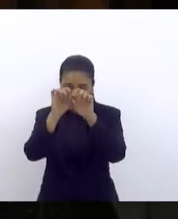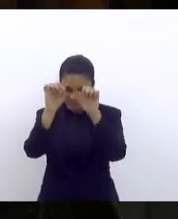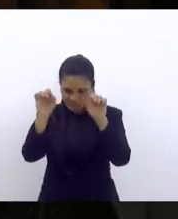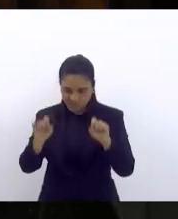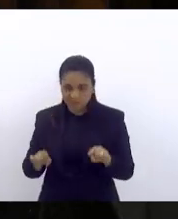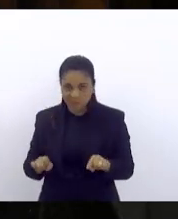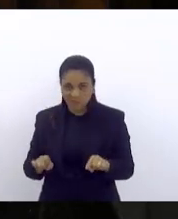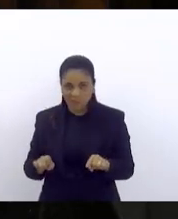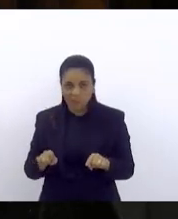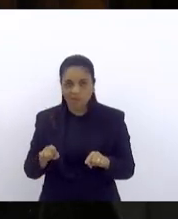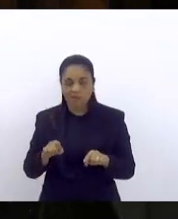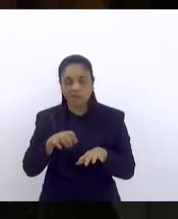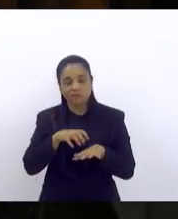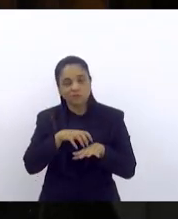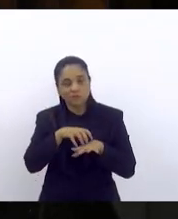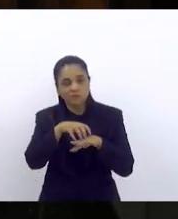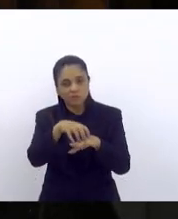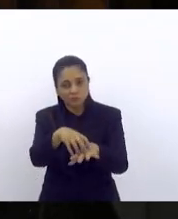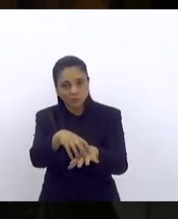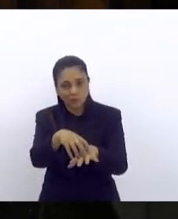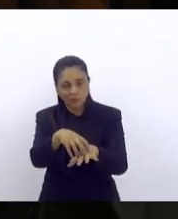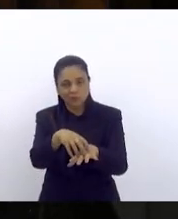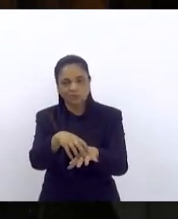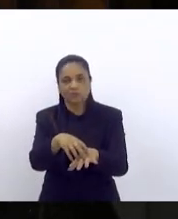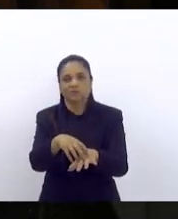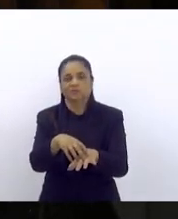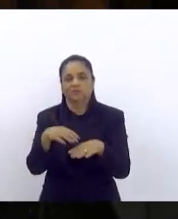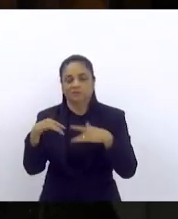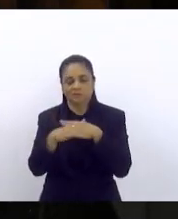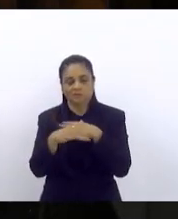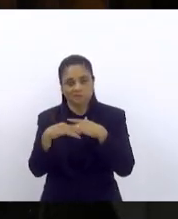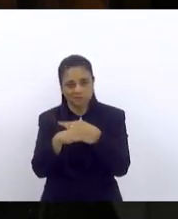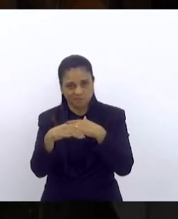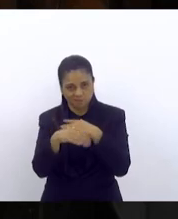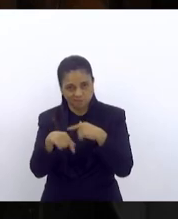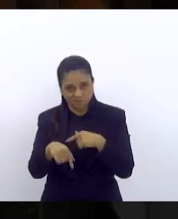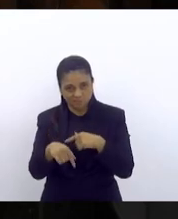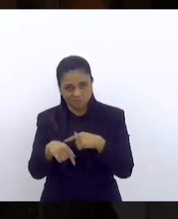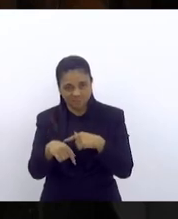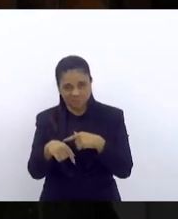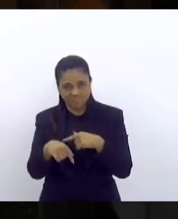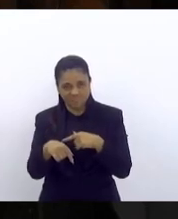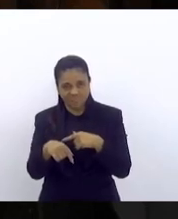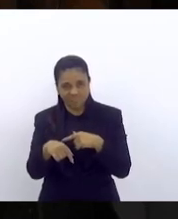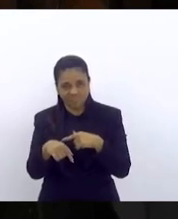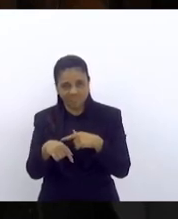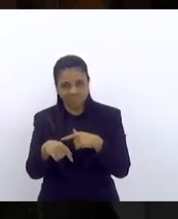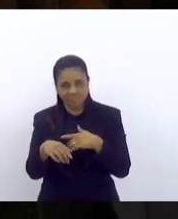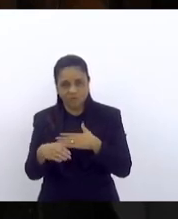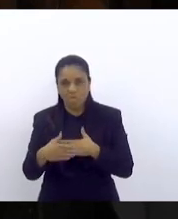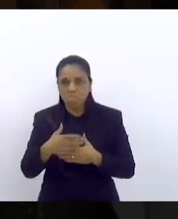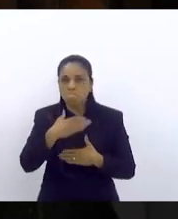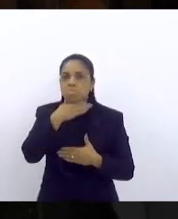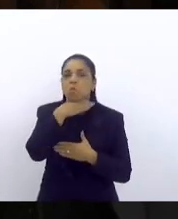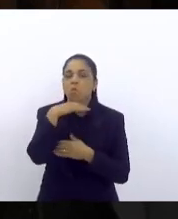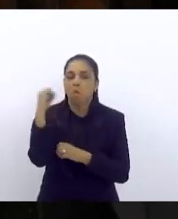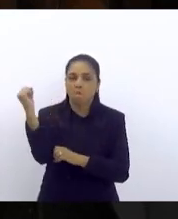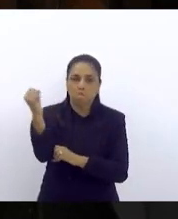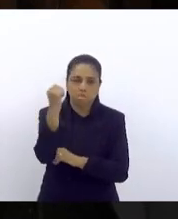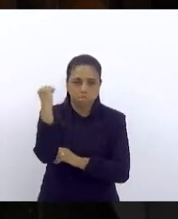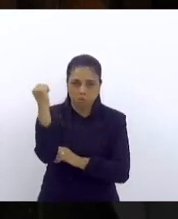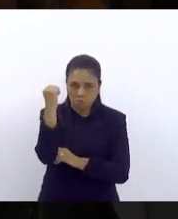metropolitano acabe entrando em colapso eu